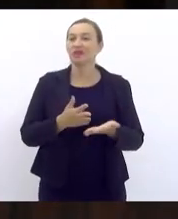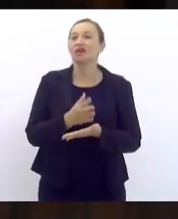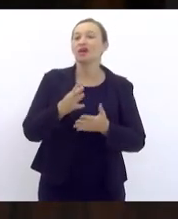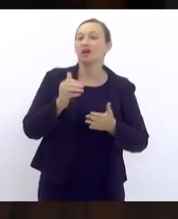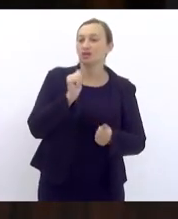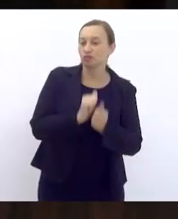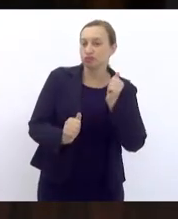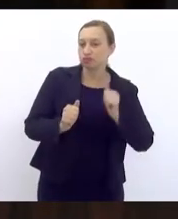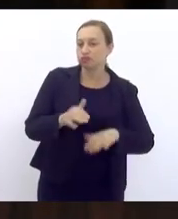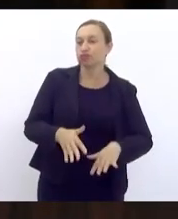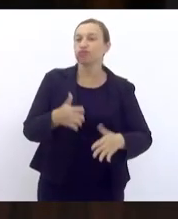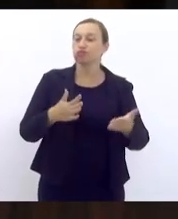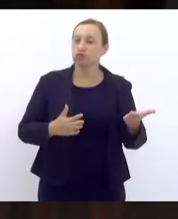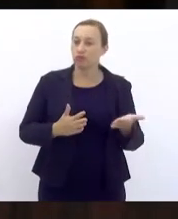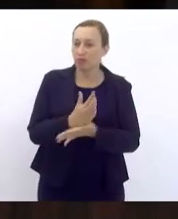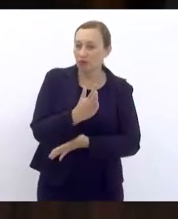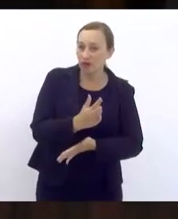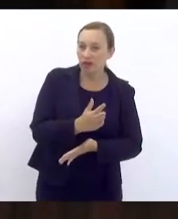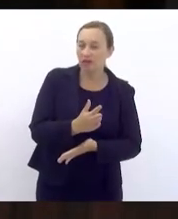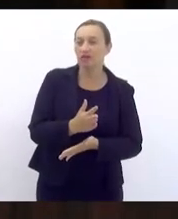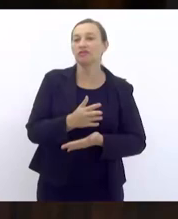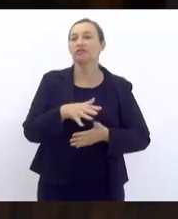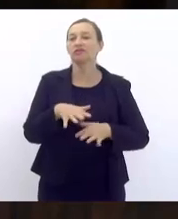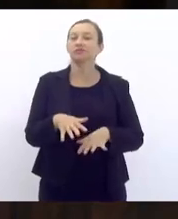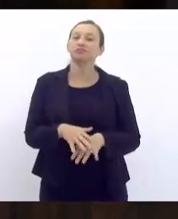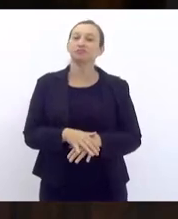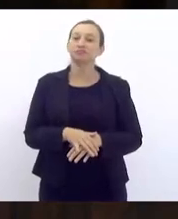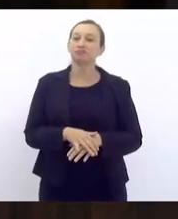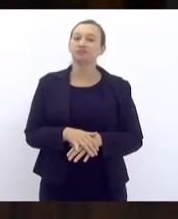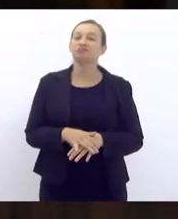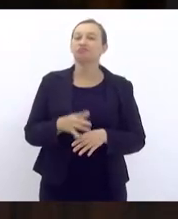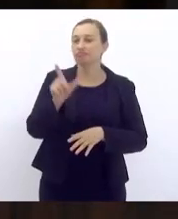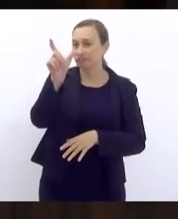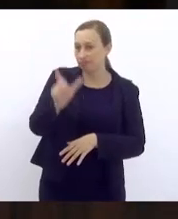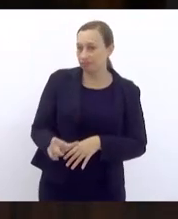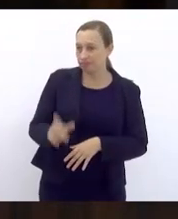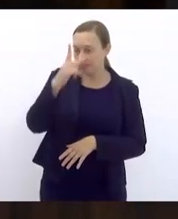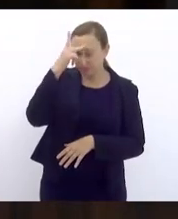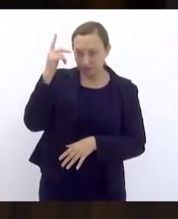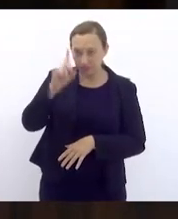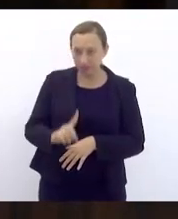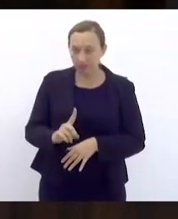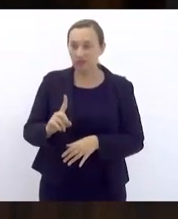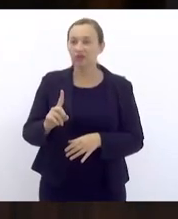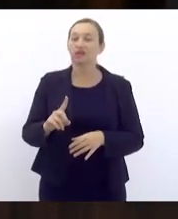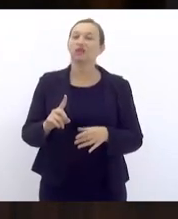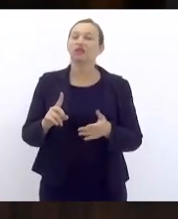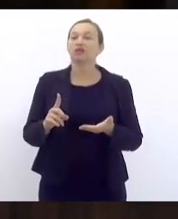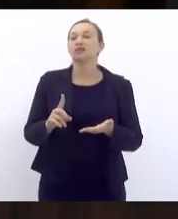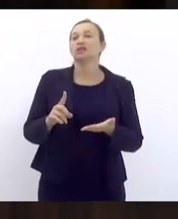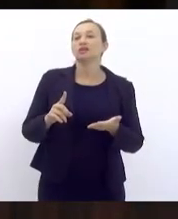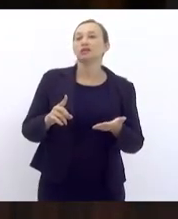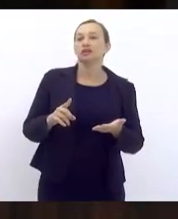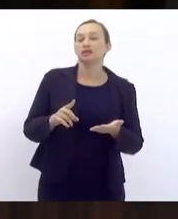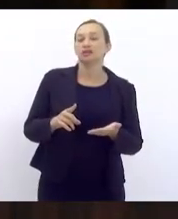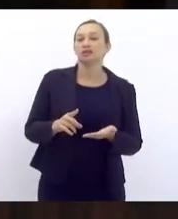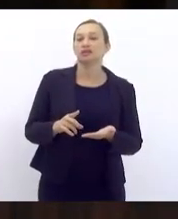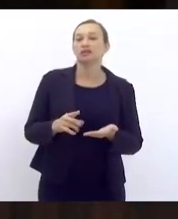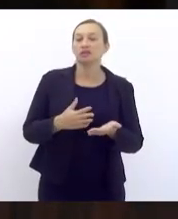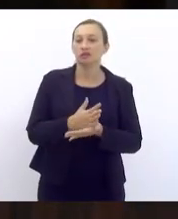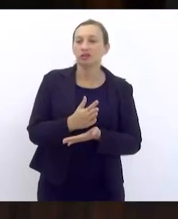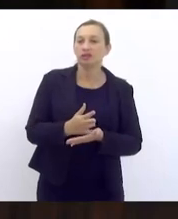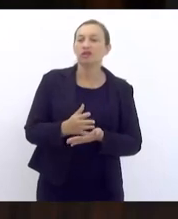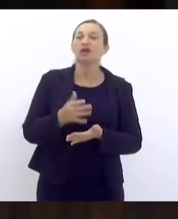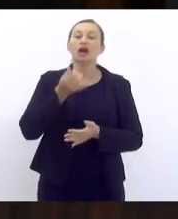favorável, de assuntos municipais, desenvolvimento regional favorável e da pessoa com deficiência favorável. Relatores, deputados Luiz Paulo,